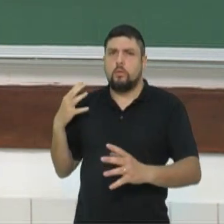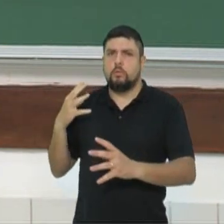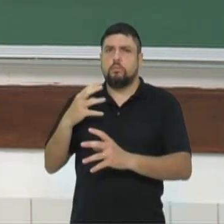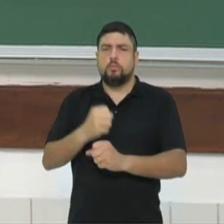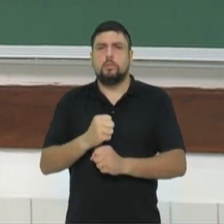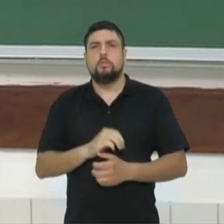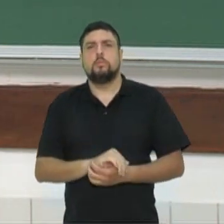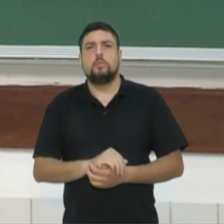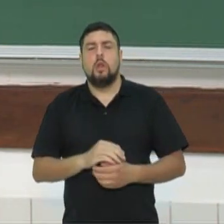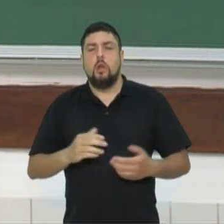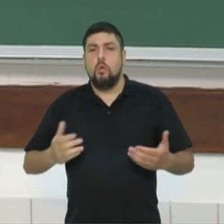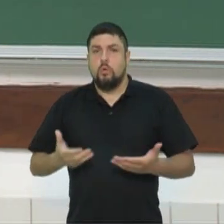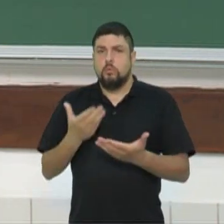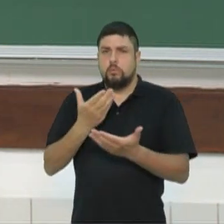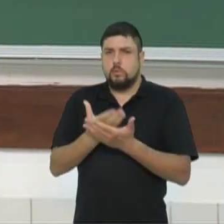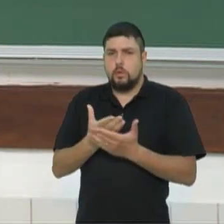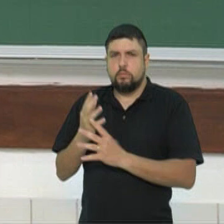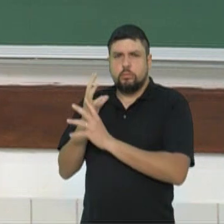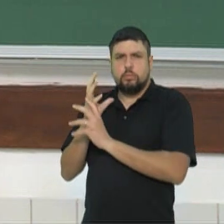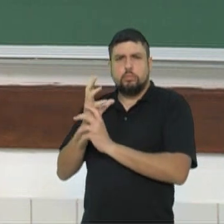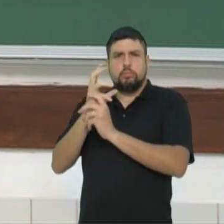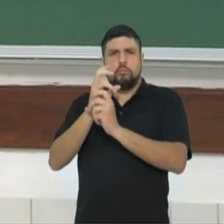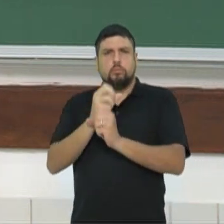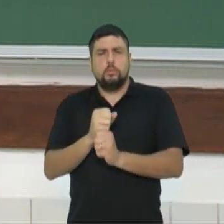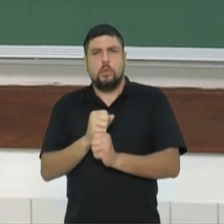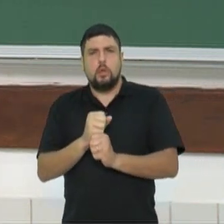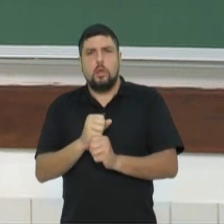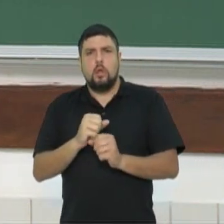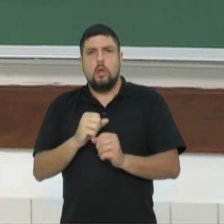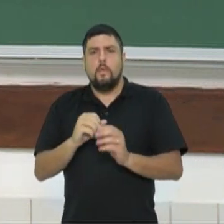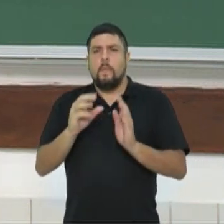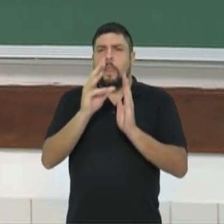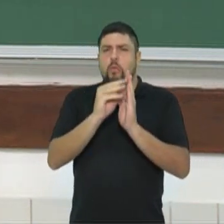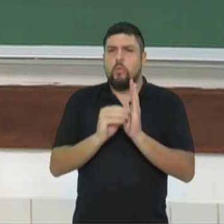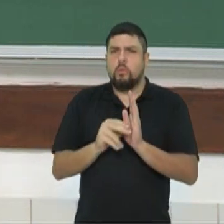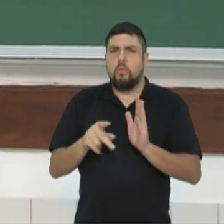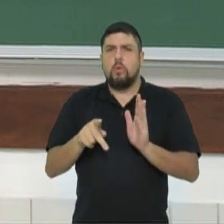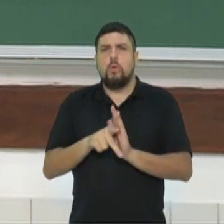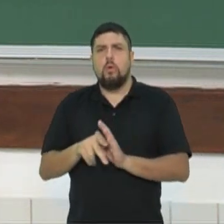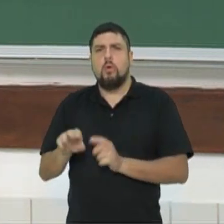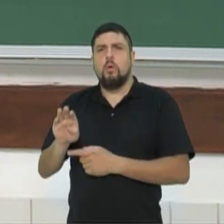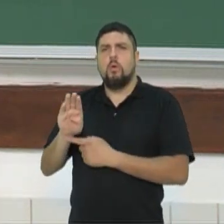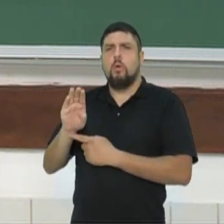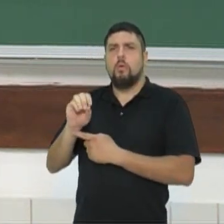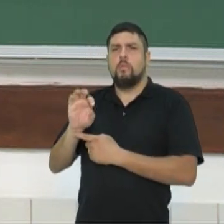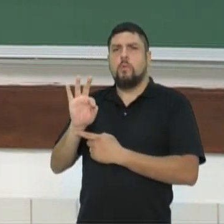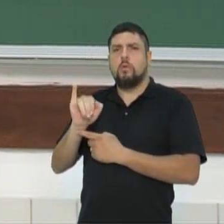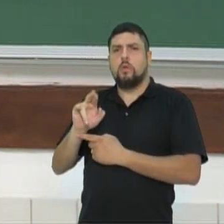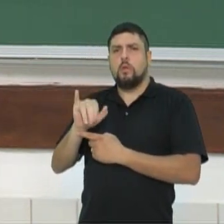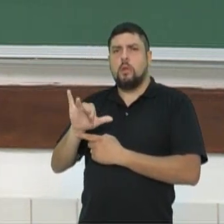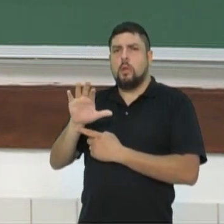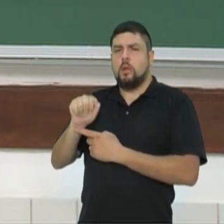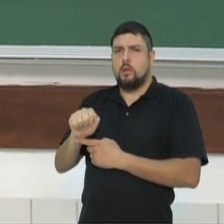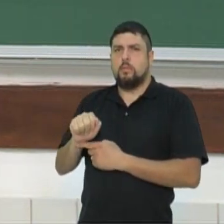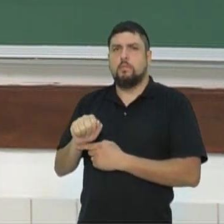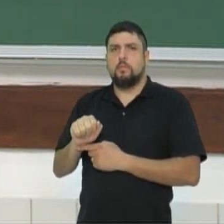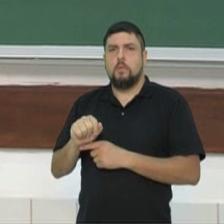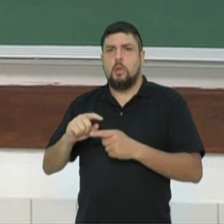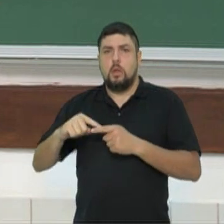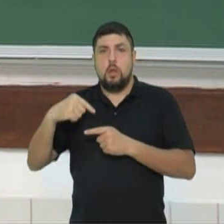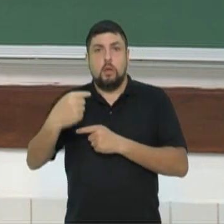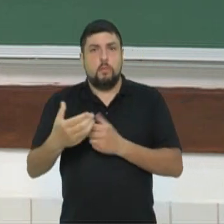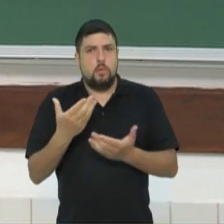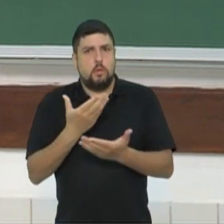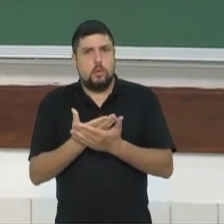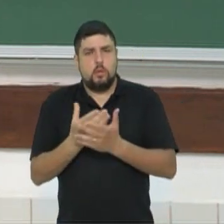eu vou fazer esse apanhado, vou pegar todos os conteúdos de botânica e na próxima aula quem vai trazer para vocês a retomada